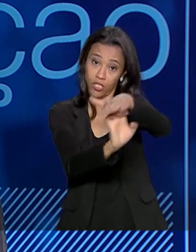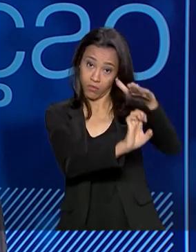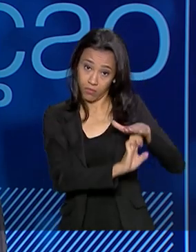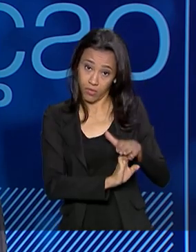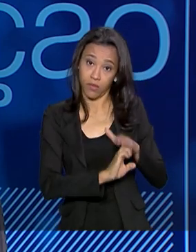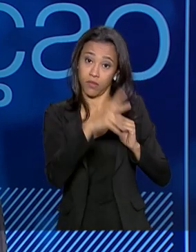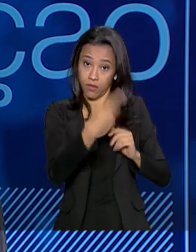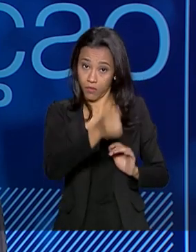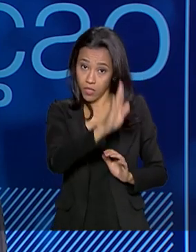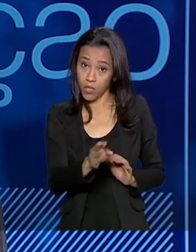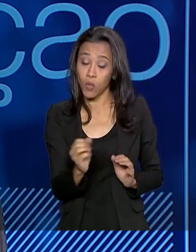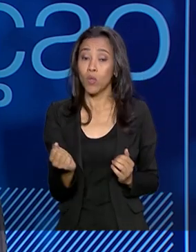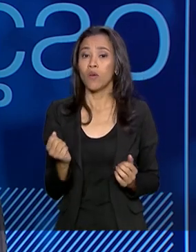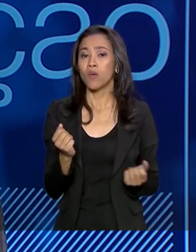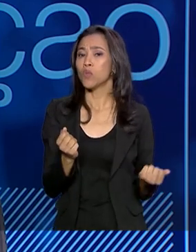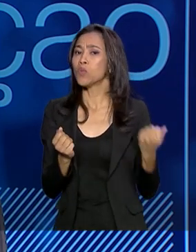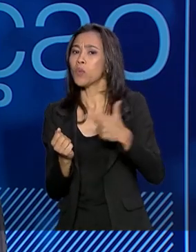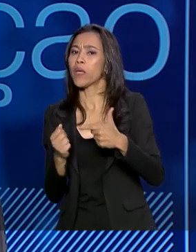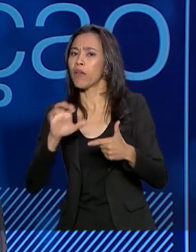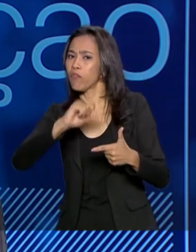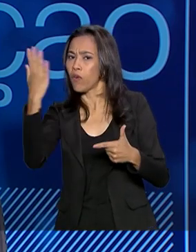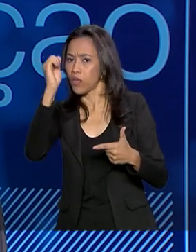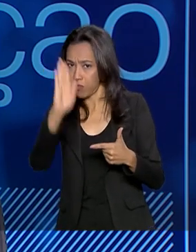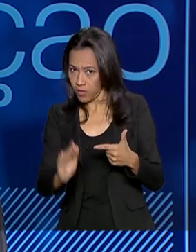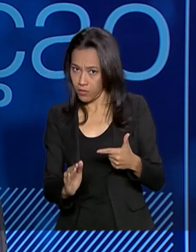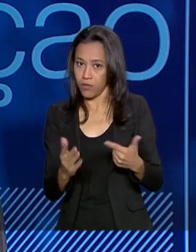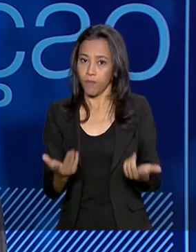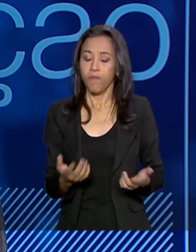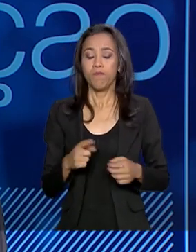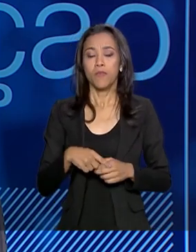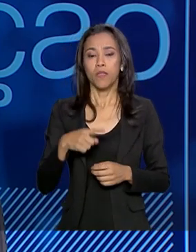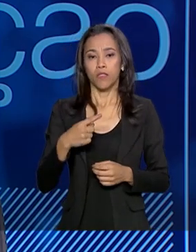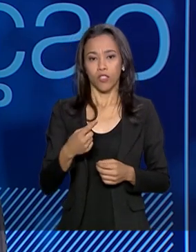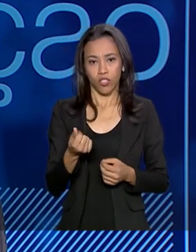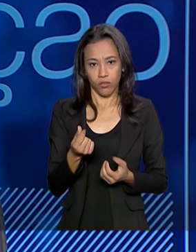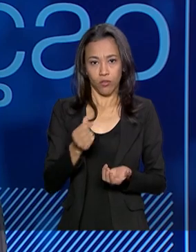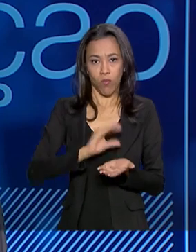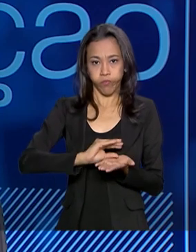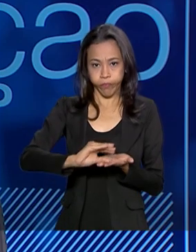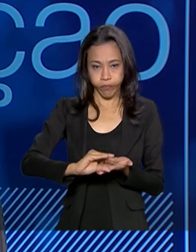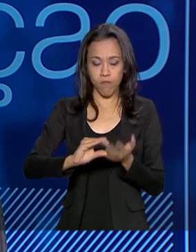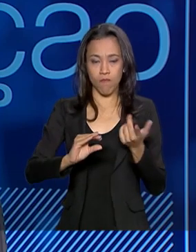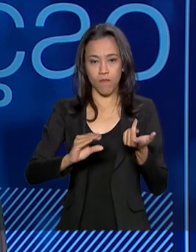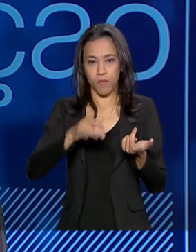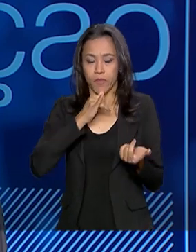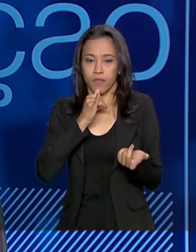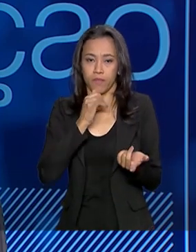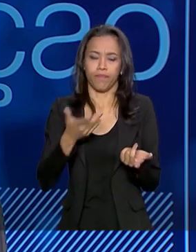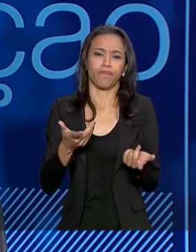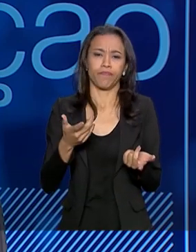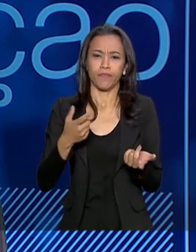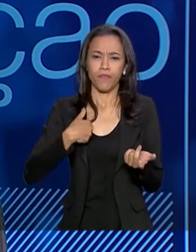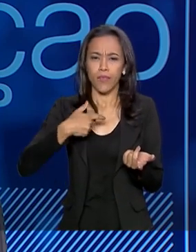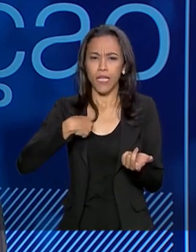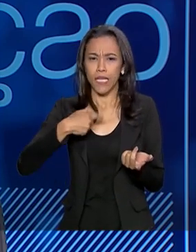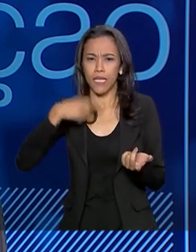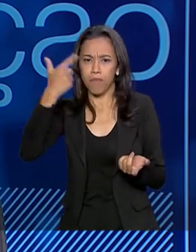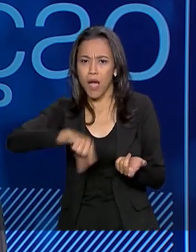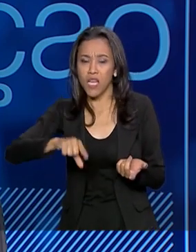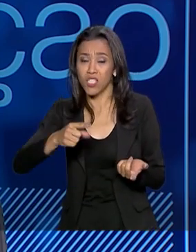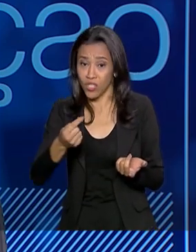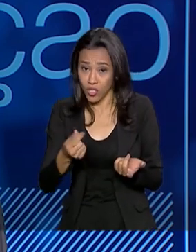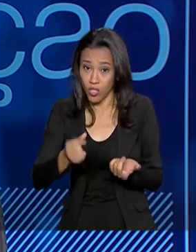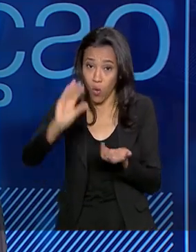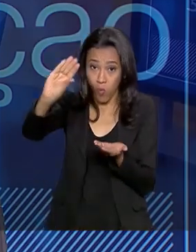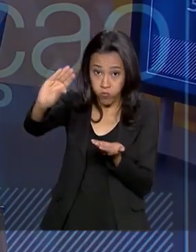que por estrangeiros. Mas se a gente for olhar o volume de investimentos esperados, aqueles empreendimentos que são mais intensivos em capital, a maior